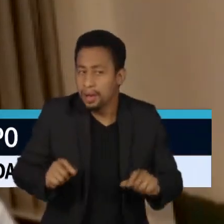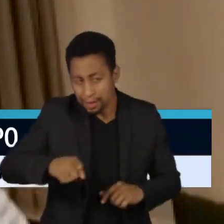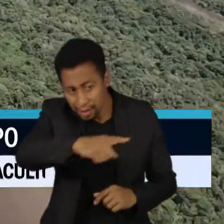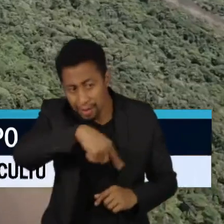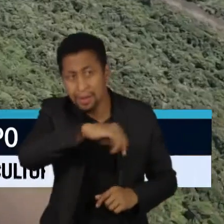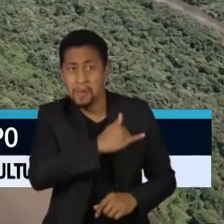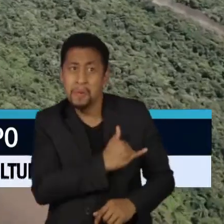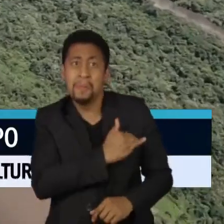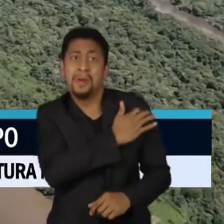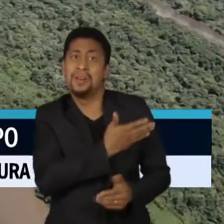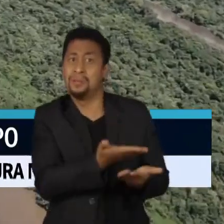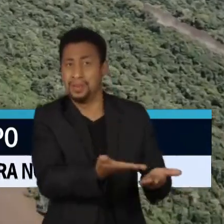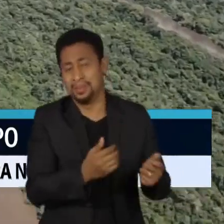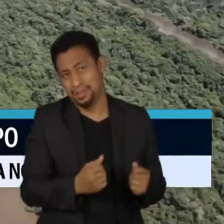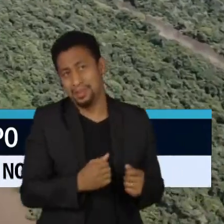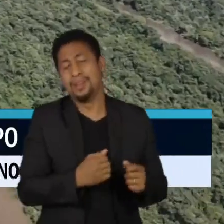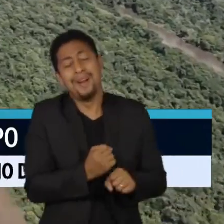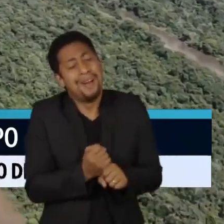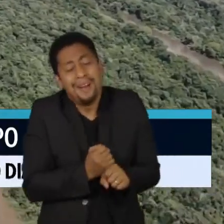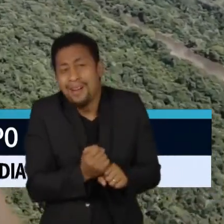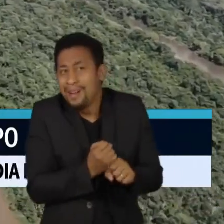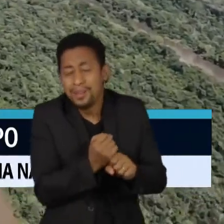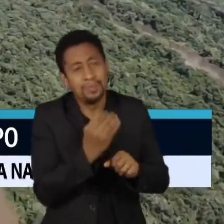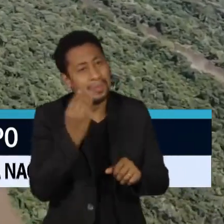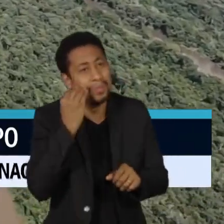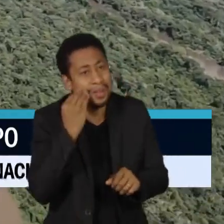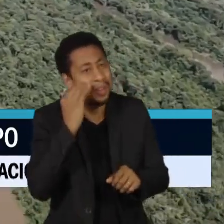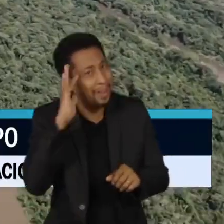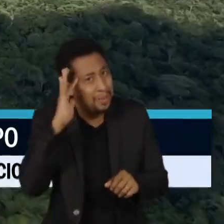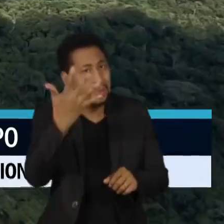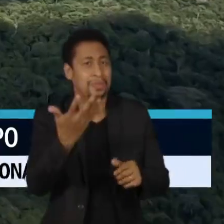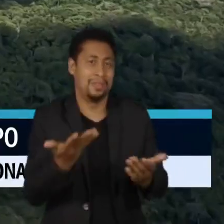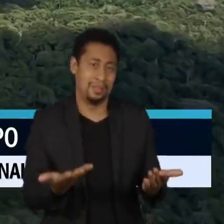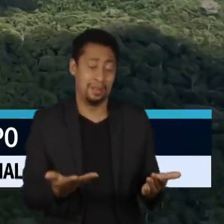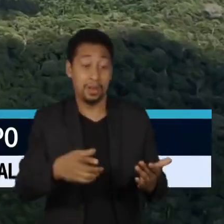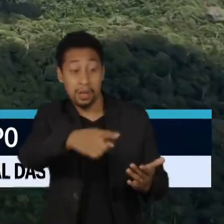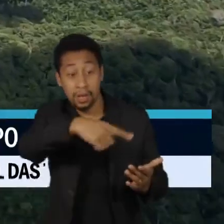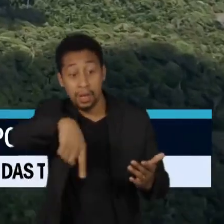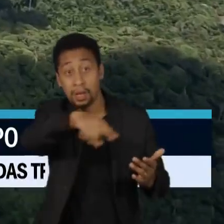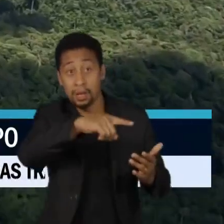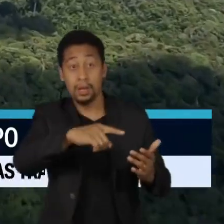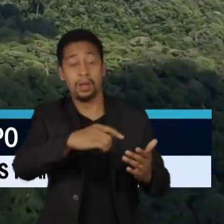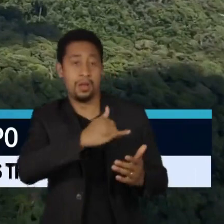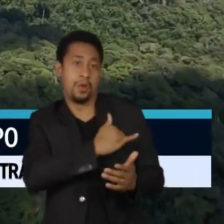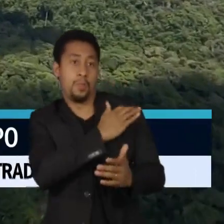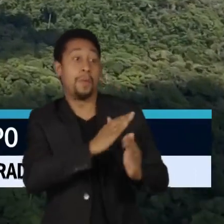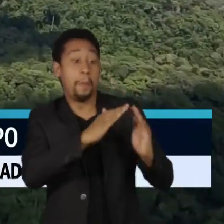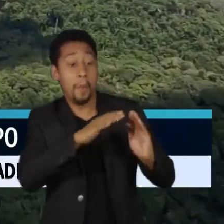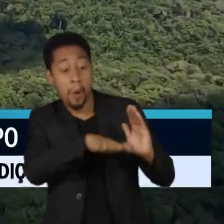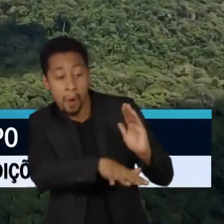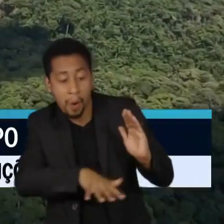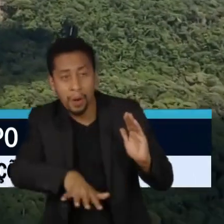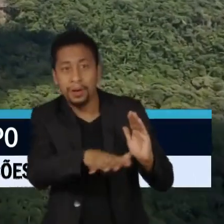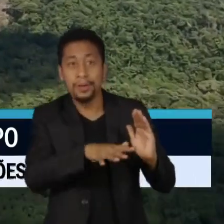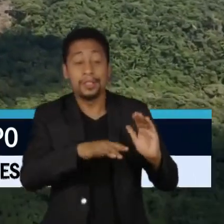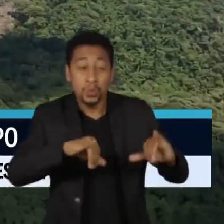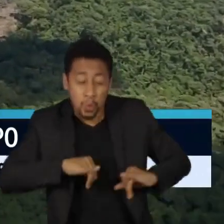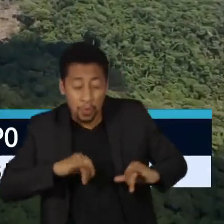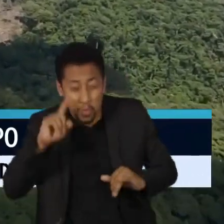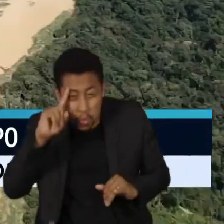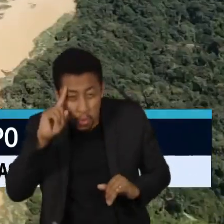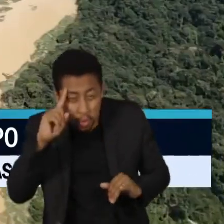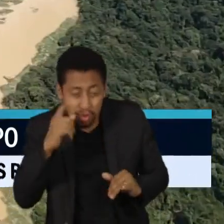isso para sempre. Quem vai morar lá, quem vai ver todos os estragos, todos os dias lá, é nós.